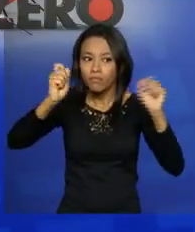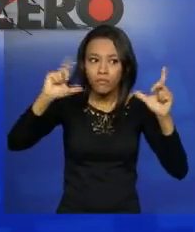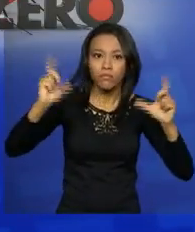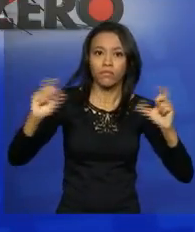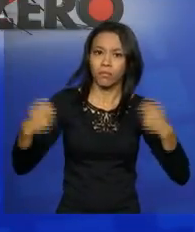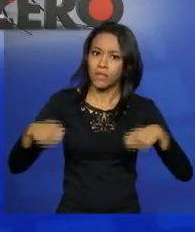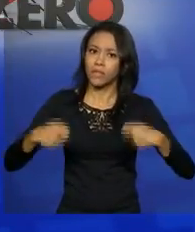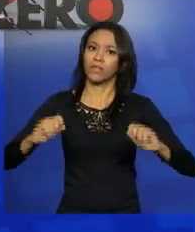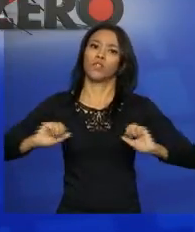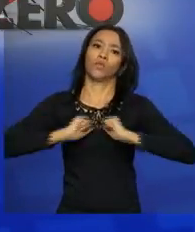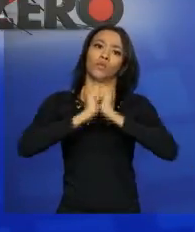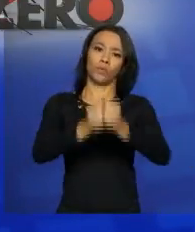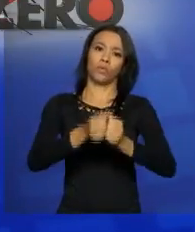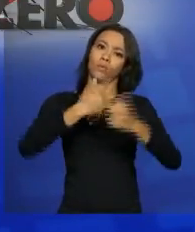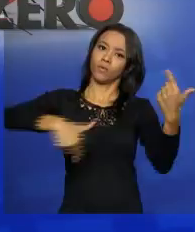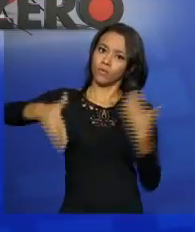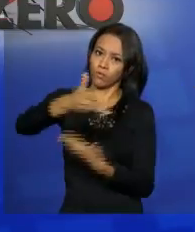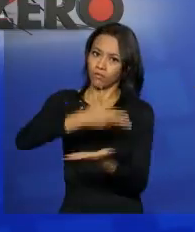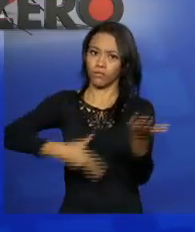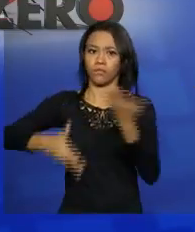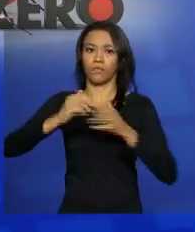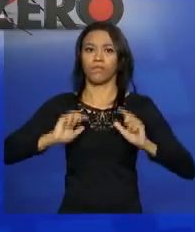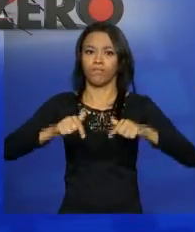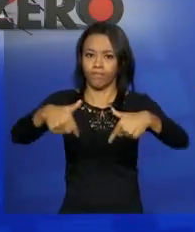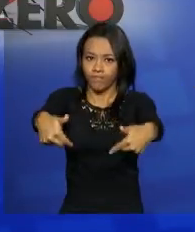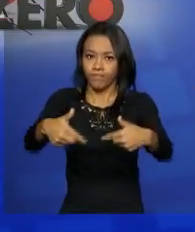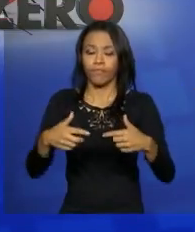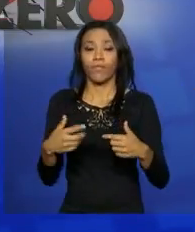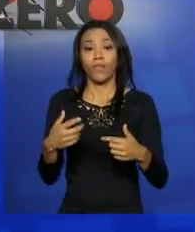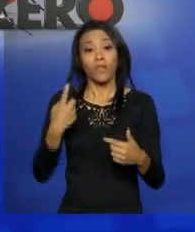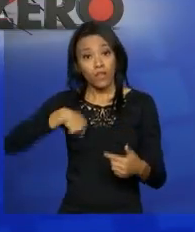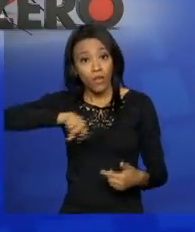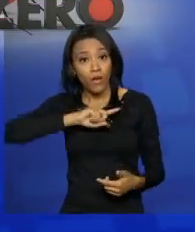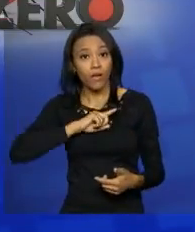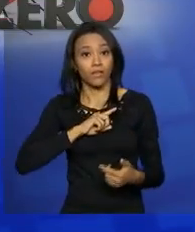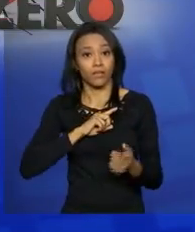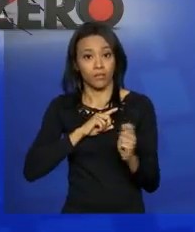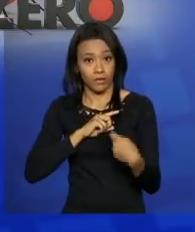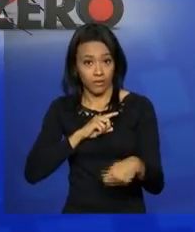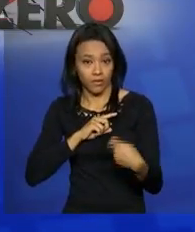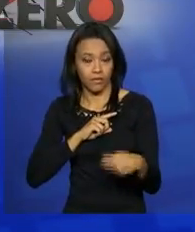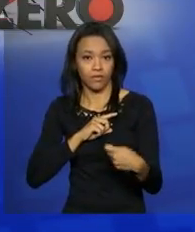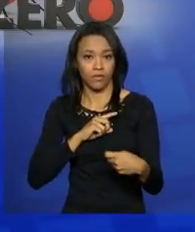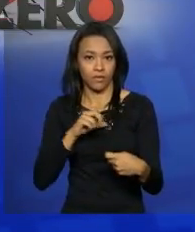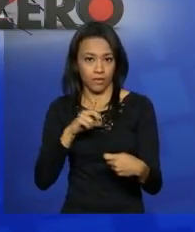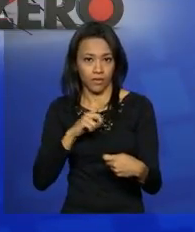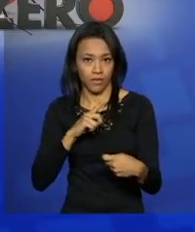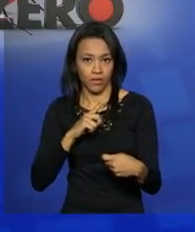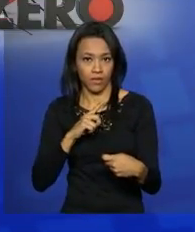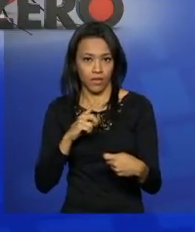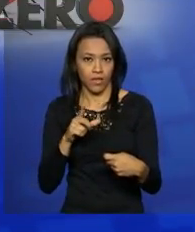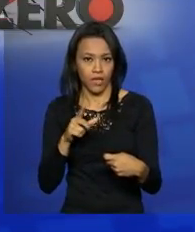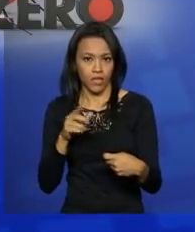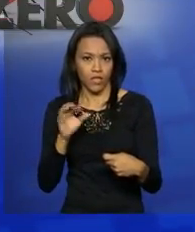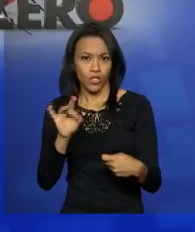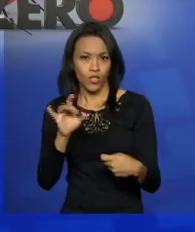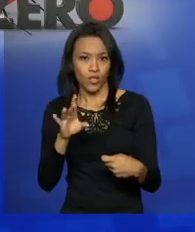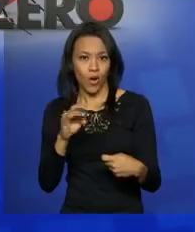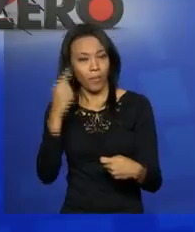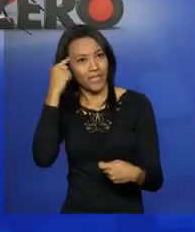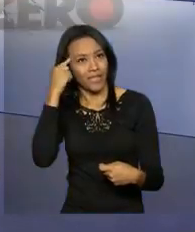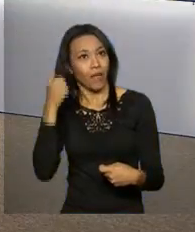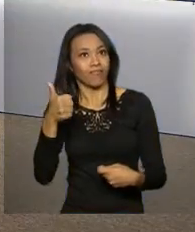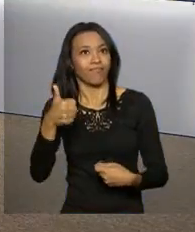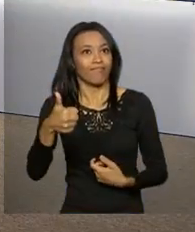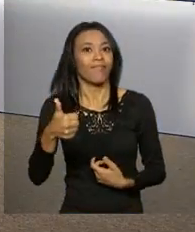de engajamento de todos. Nós não podemos ter manifestações derrotistas, mas também não podemos ter manifestações otimistas.